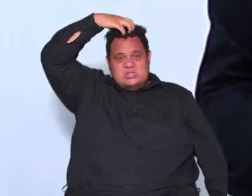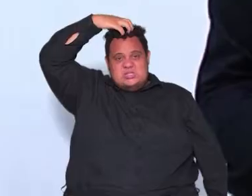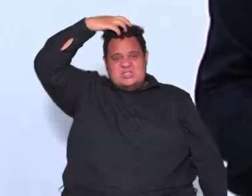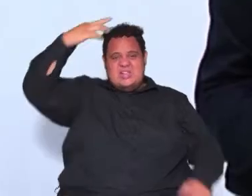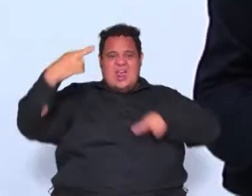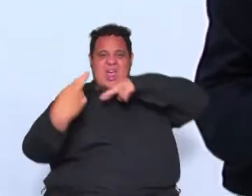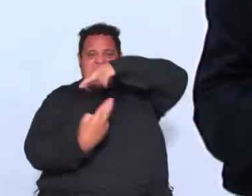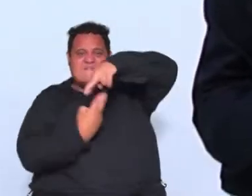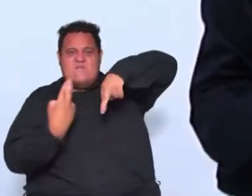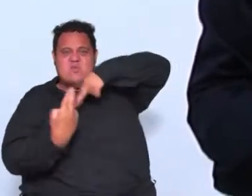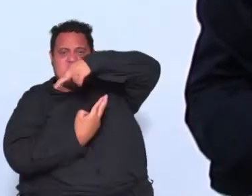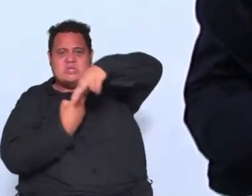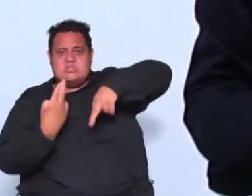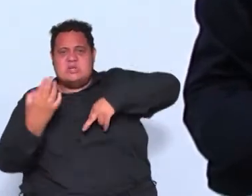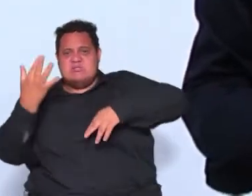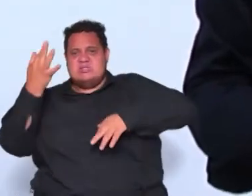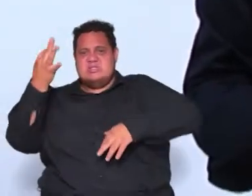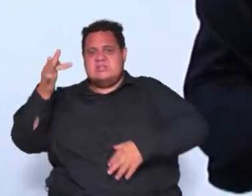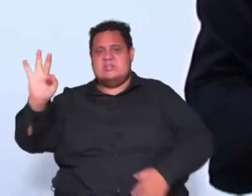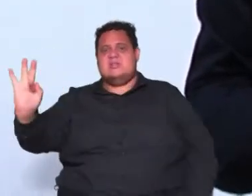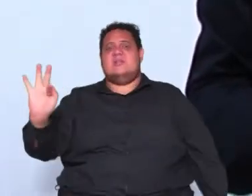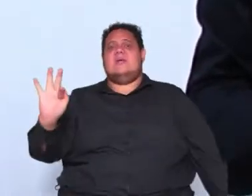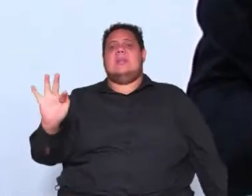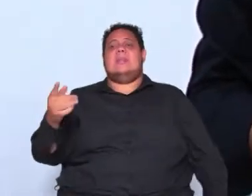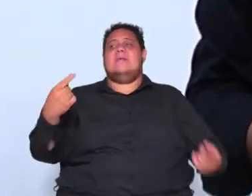francesa na revolução